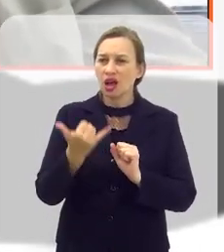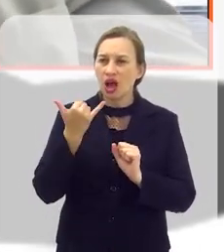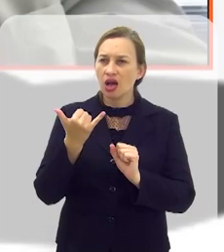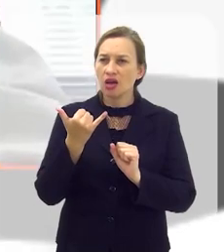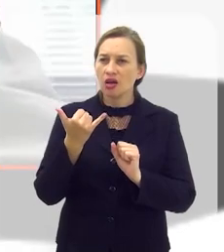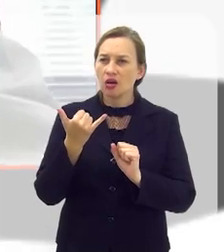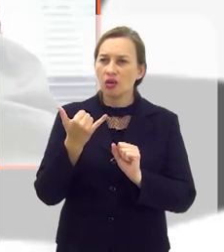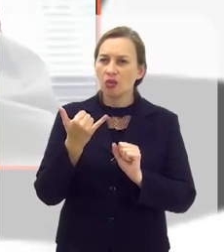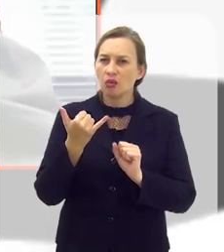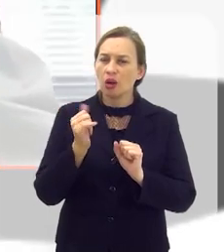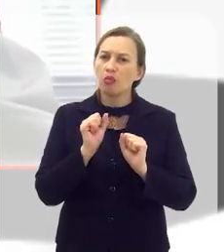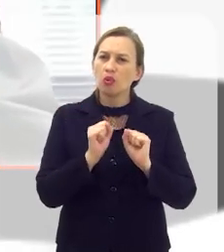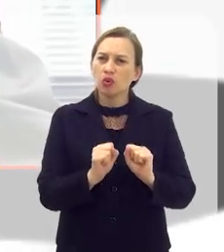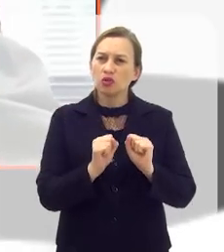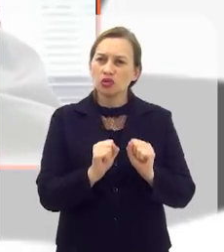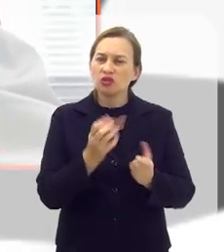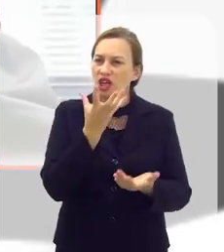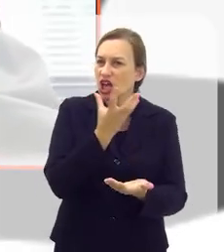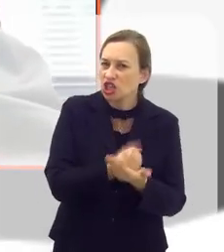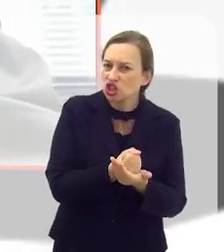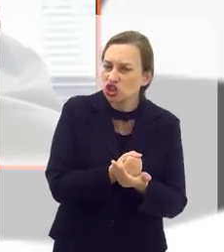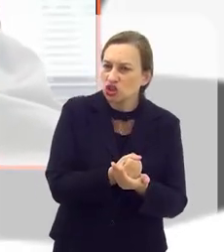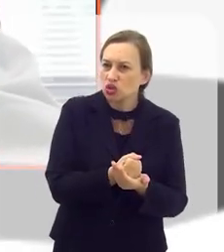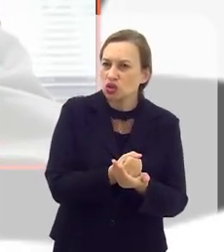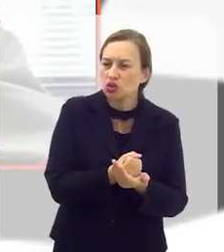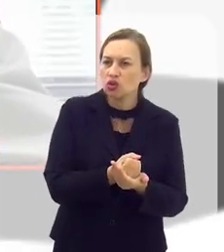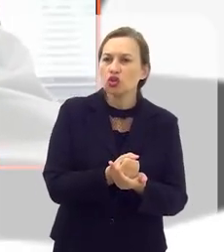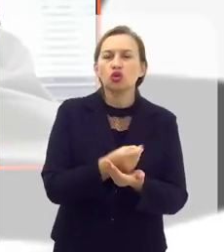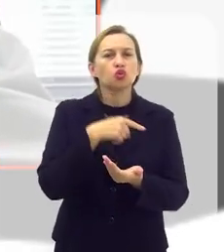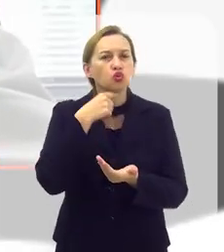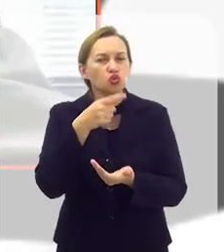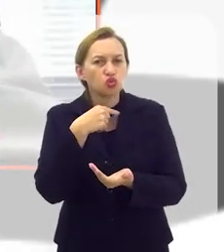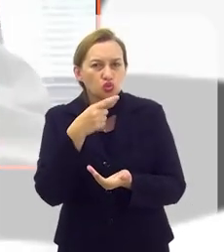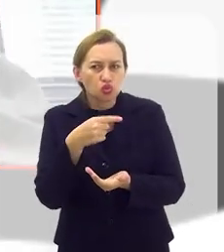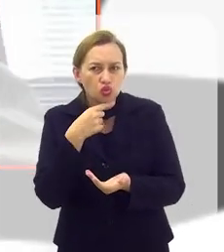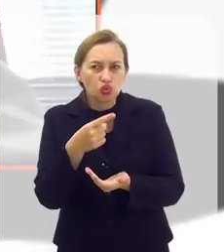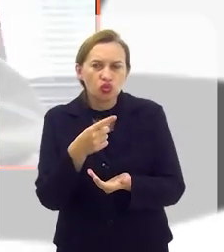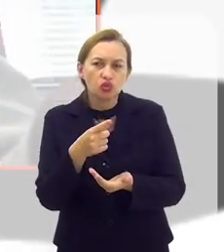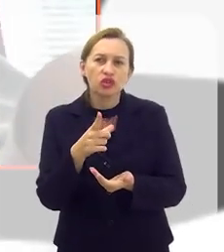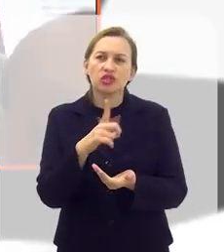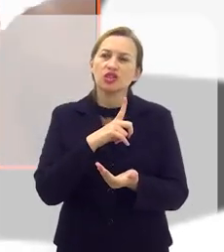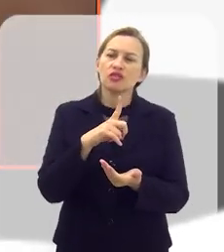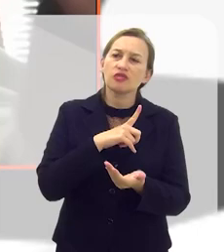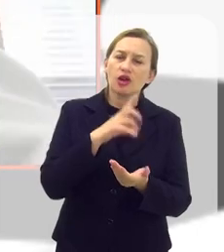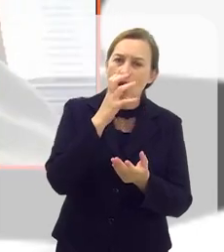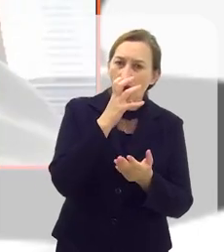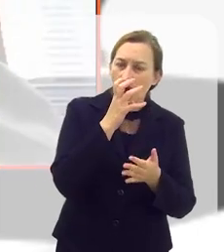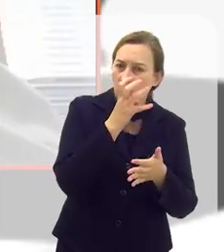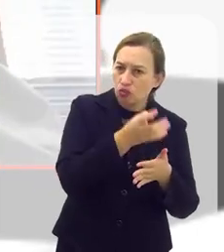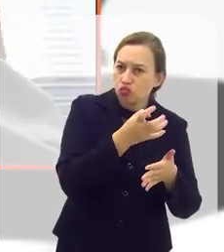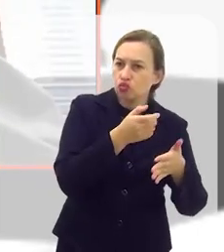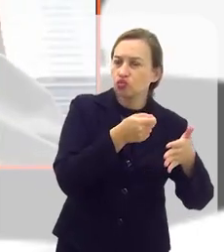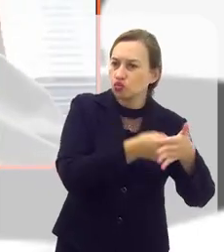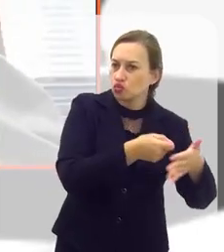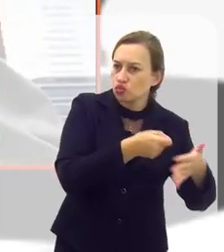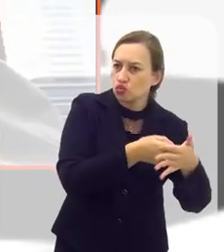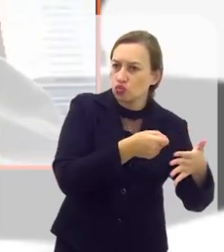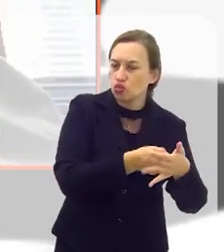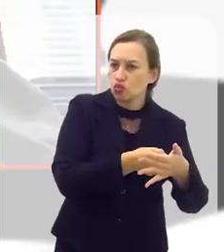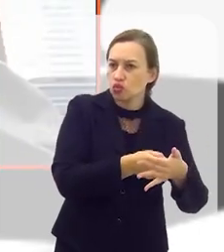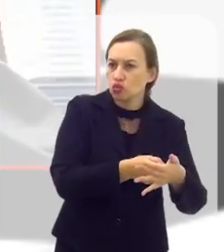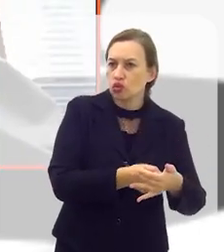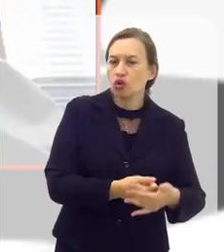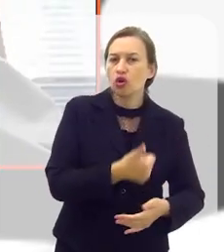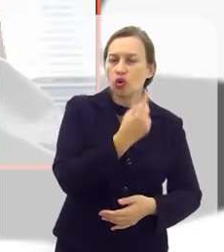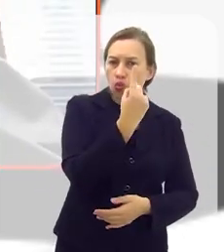fazer registro, tirar dúvidas, fazer denúncias. Um